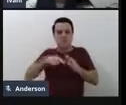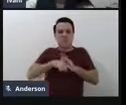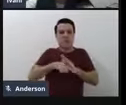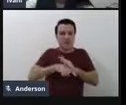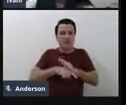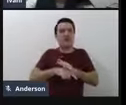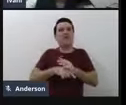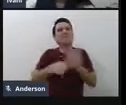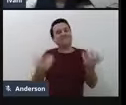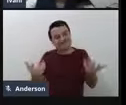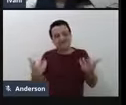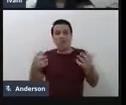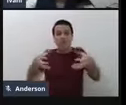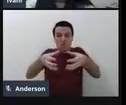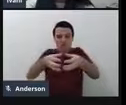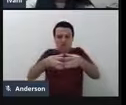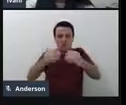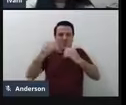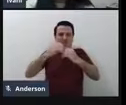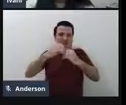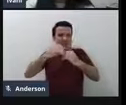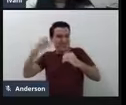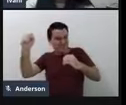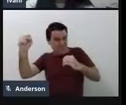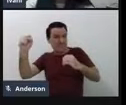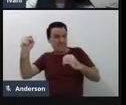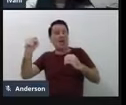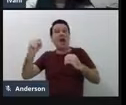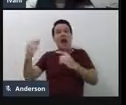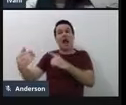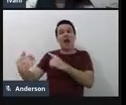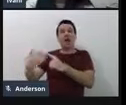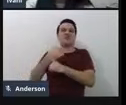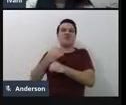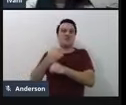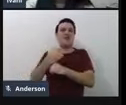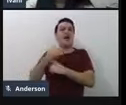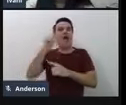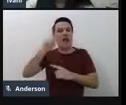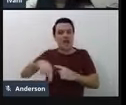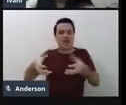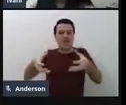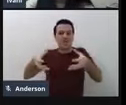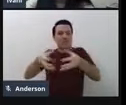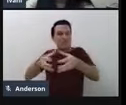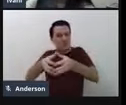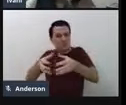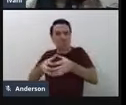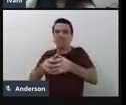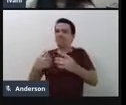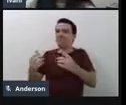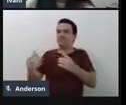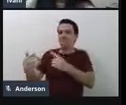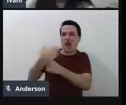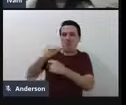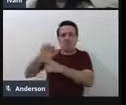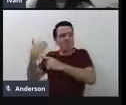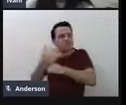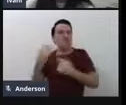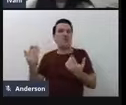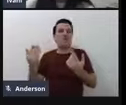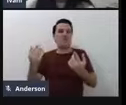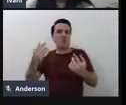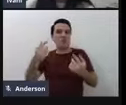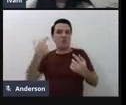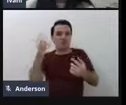GPATA é, pra mim, sem sombra de dúvida, uma equipe que comprou o meu sonho, comprou a minha ideia, e a gente tá aí, até